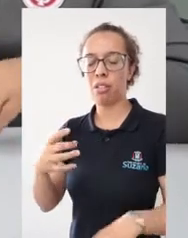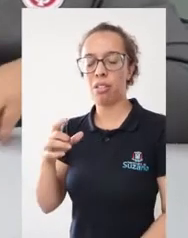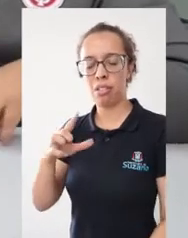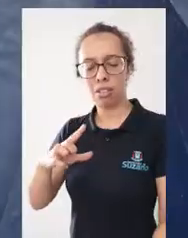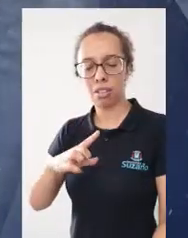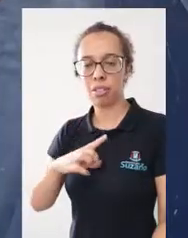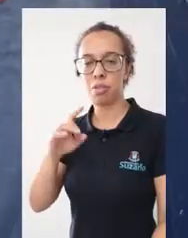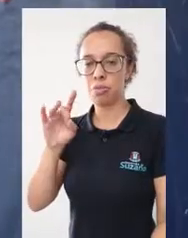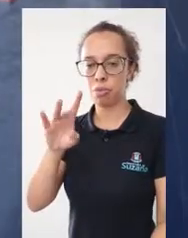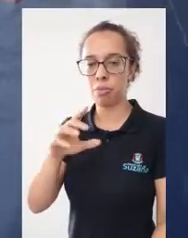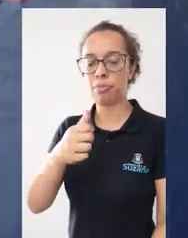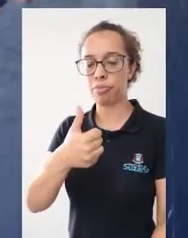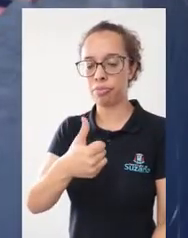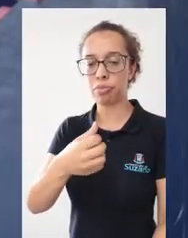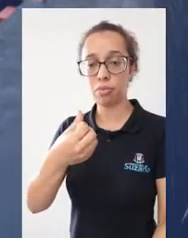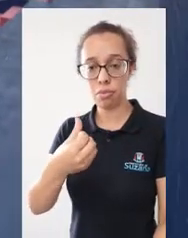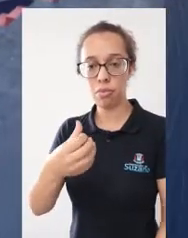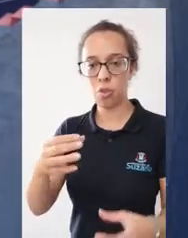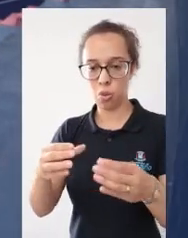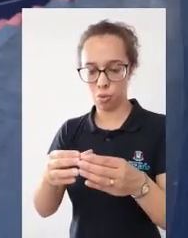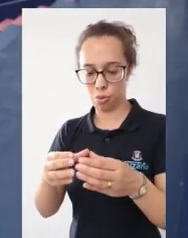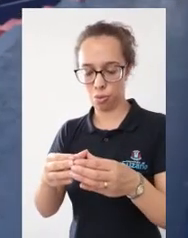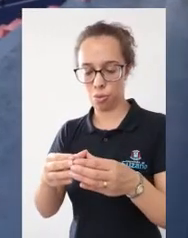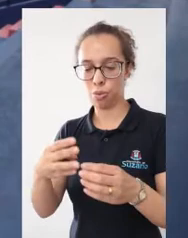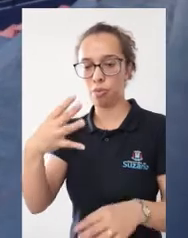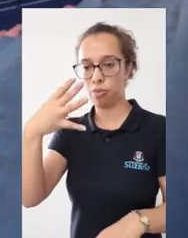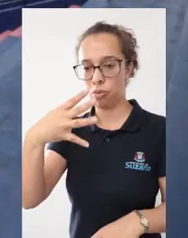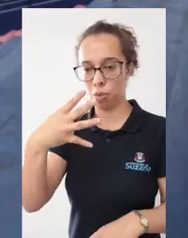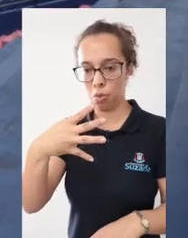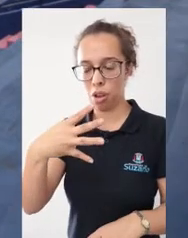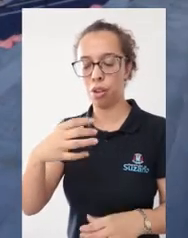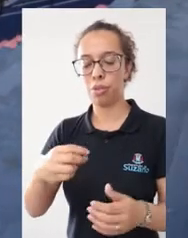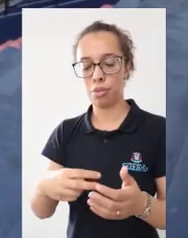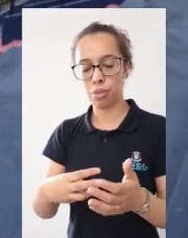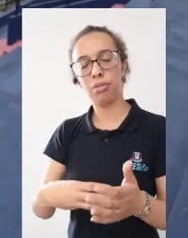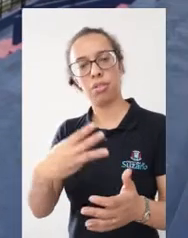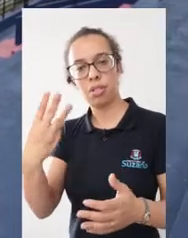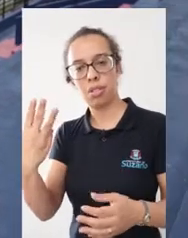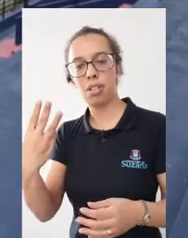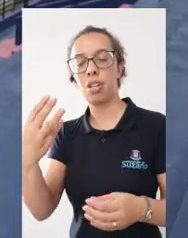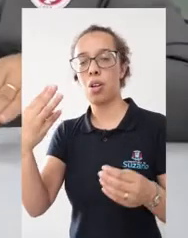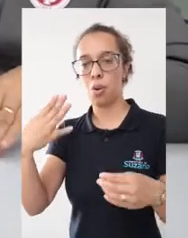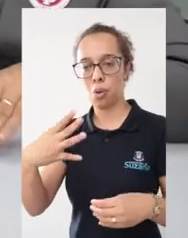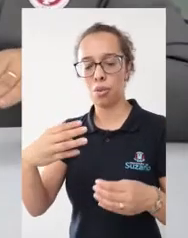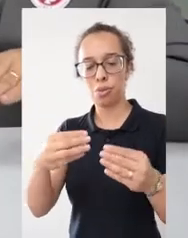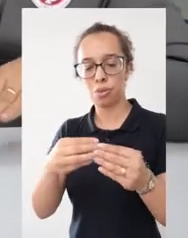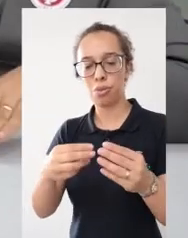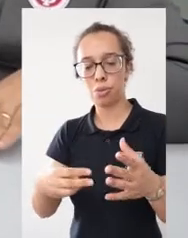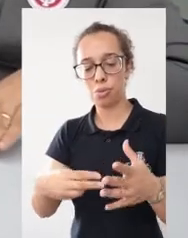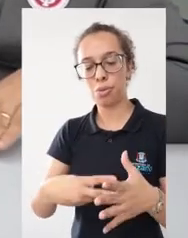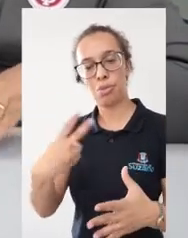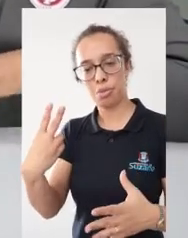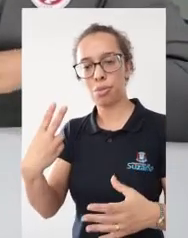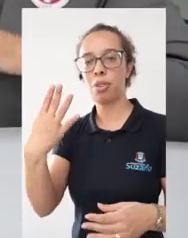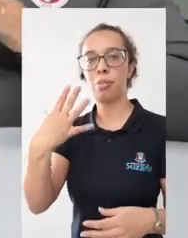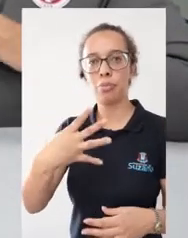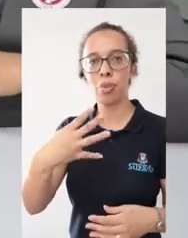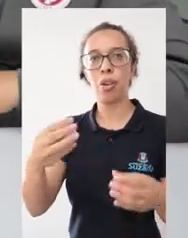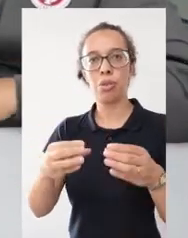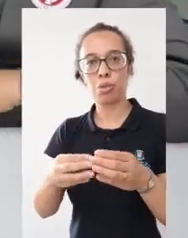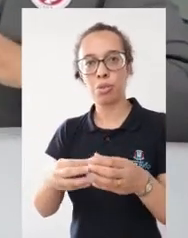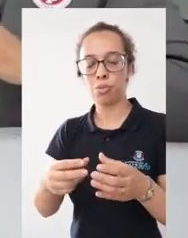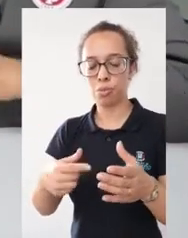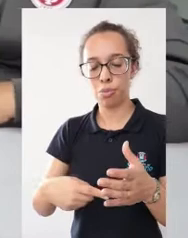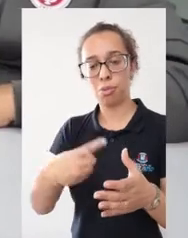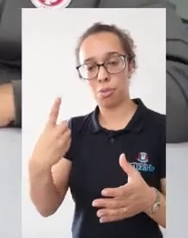chegar na fase classificatória ficarão 16 equipes, quatro de cada divisão, quatro da terceira divisão, quatro da segunda, quatro da primeira e quatro da especial, que